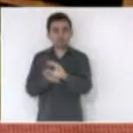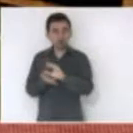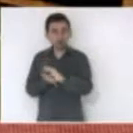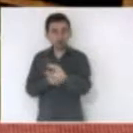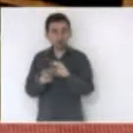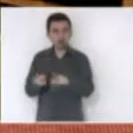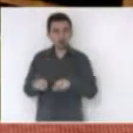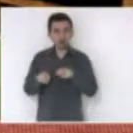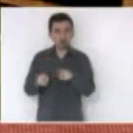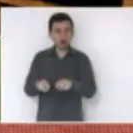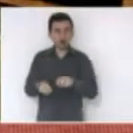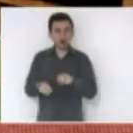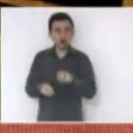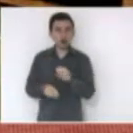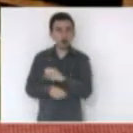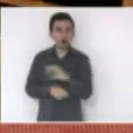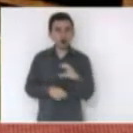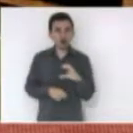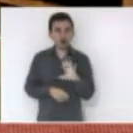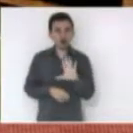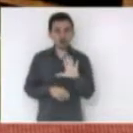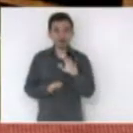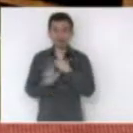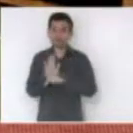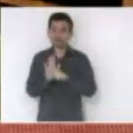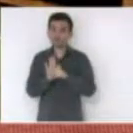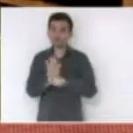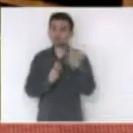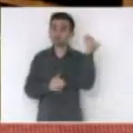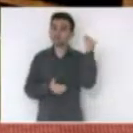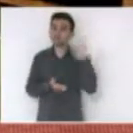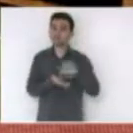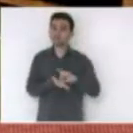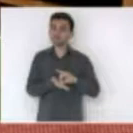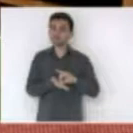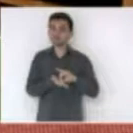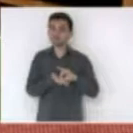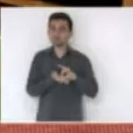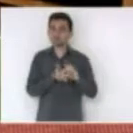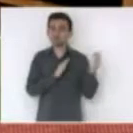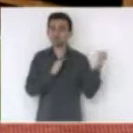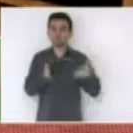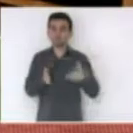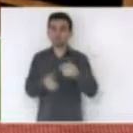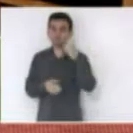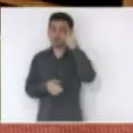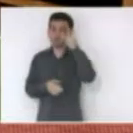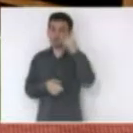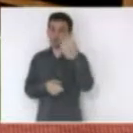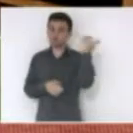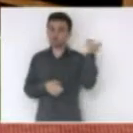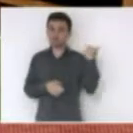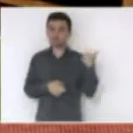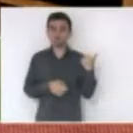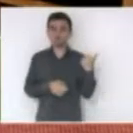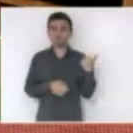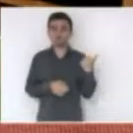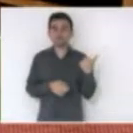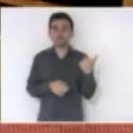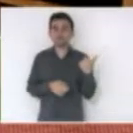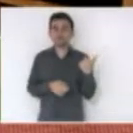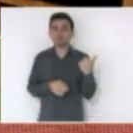do estado de Santa Catarina mas o projeto original que aportou aqui na casa e que votamos dias atrás ele